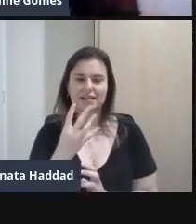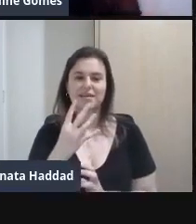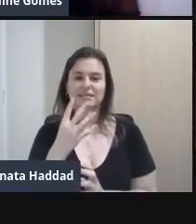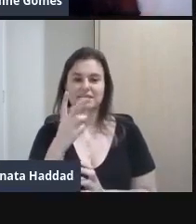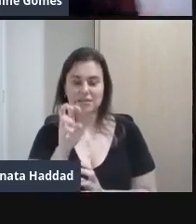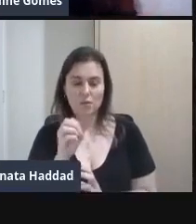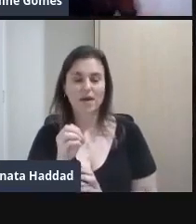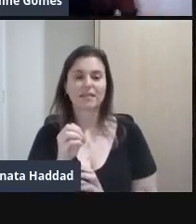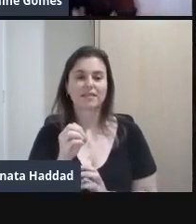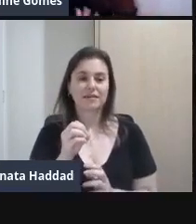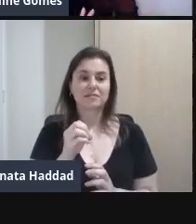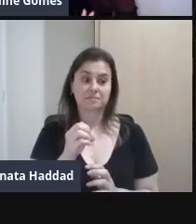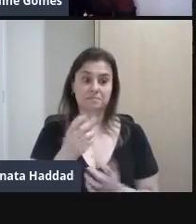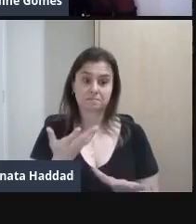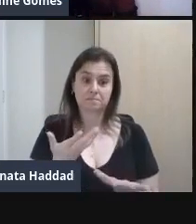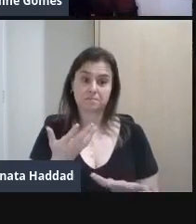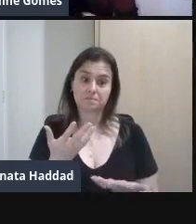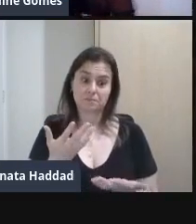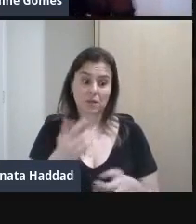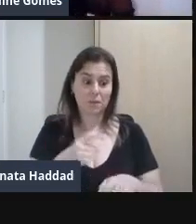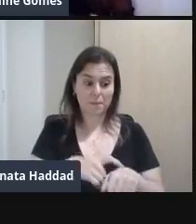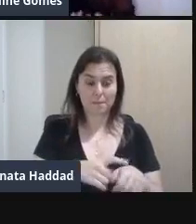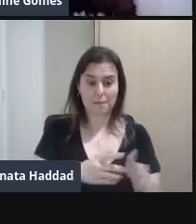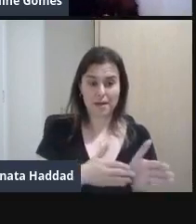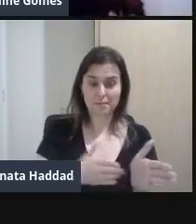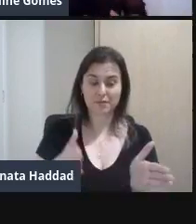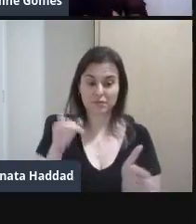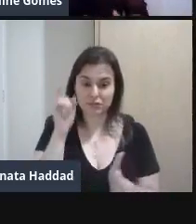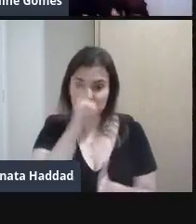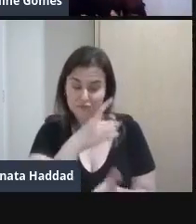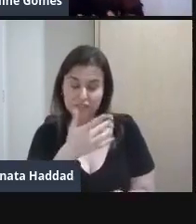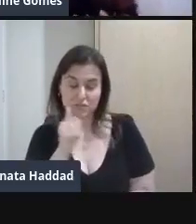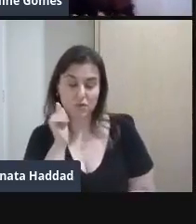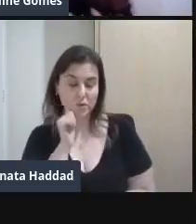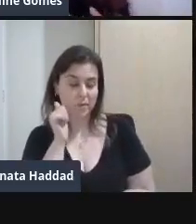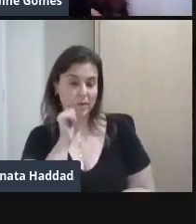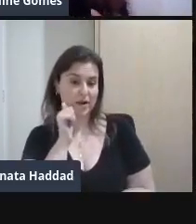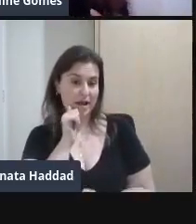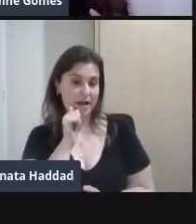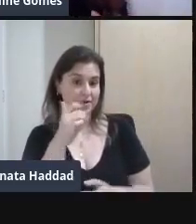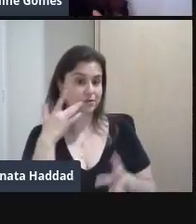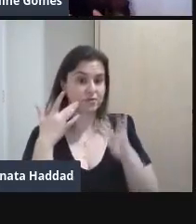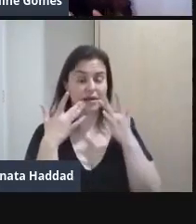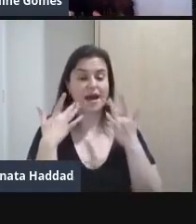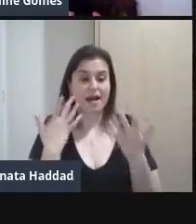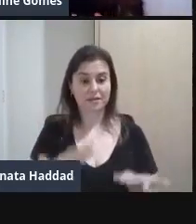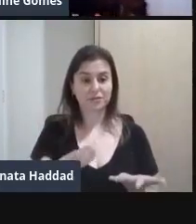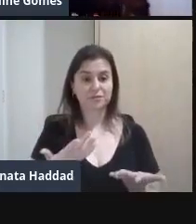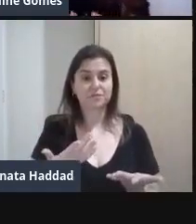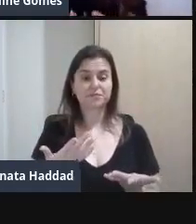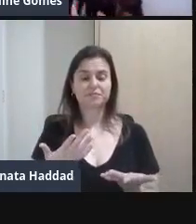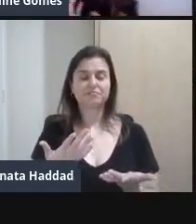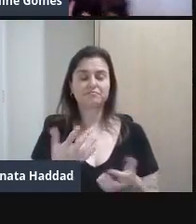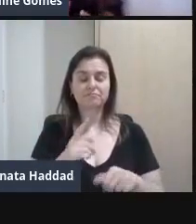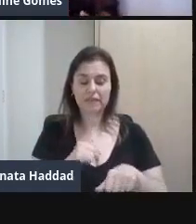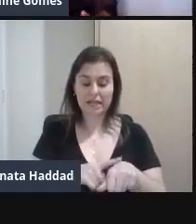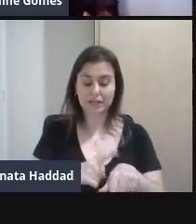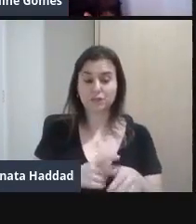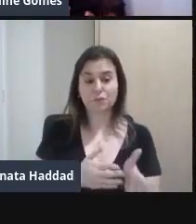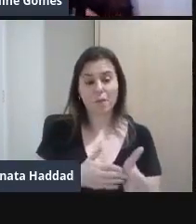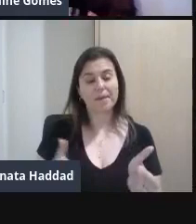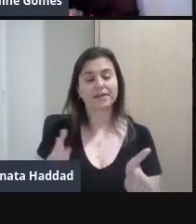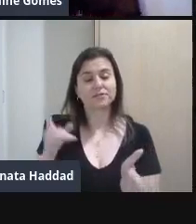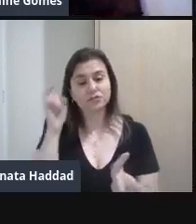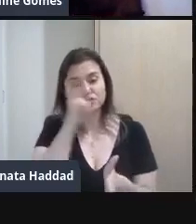realmente Dificílimo Que é Uma mulher no teatro E num momento Ditatorial Então O